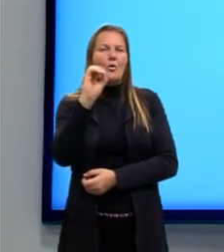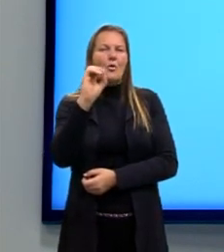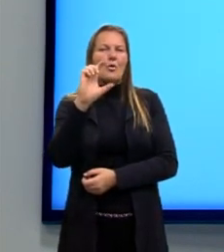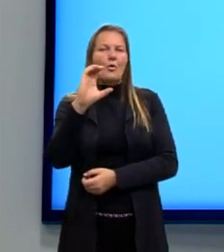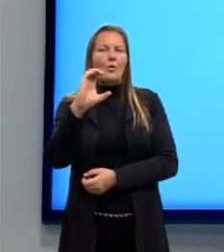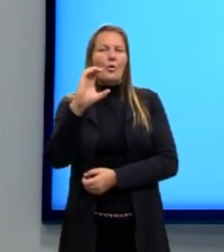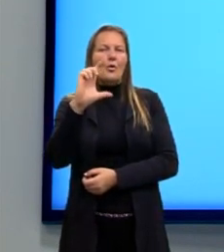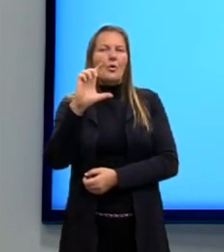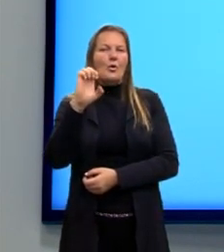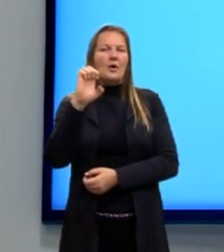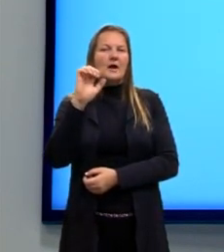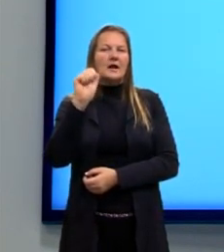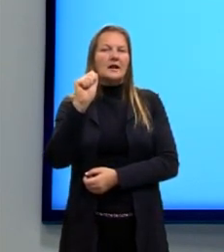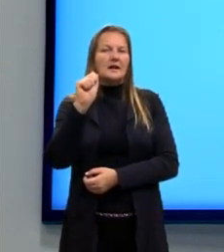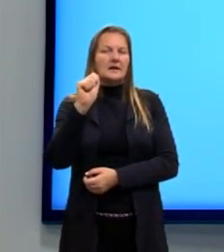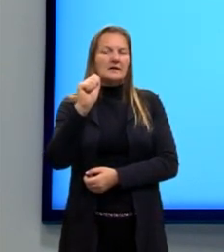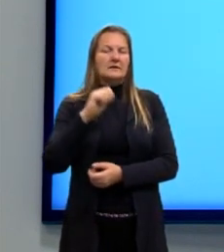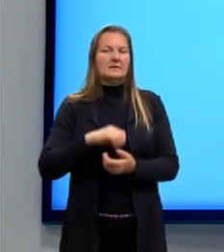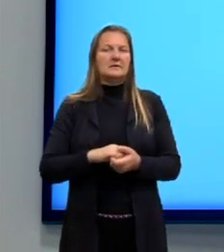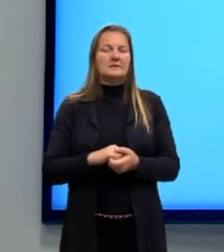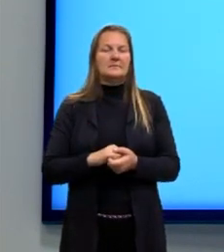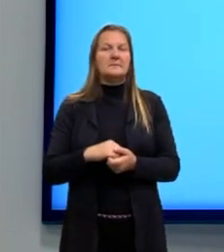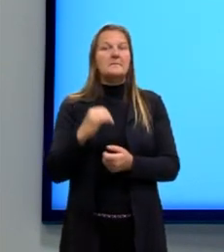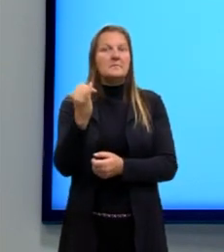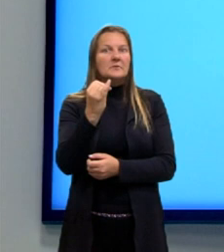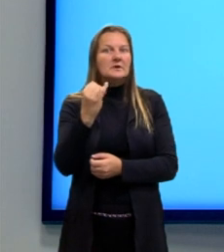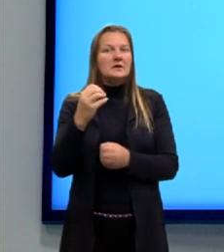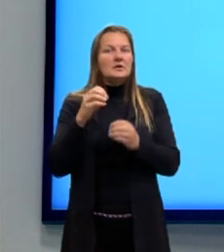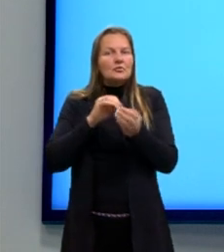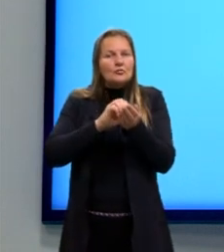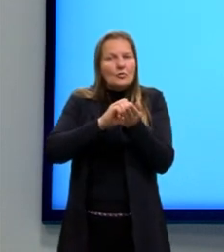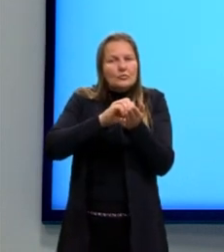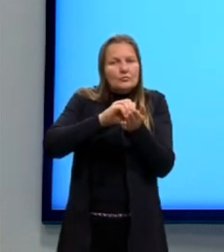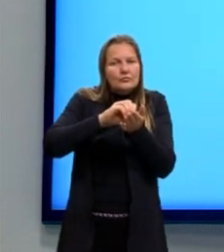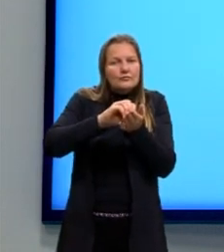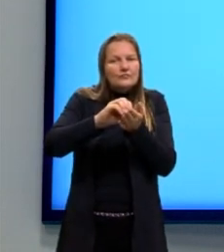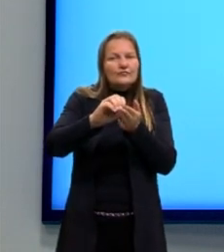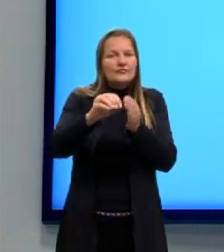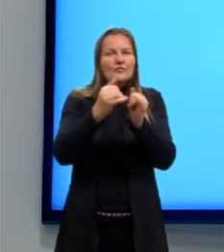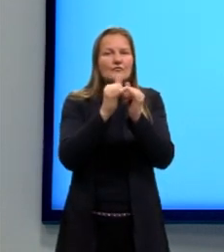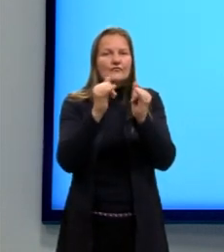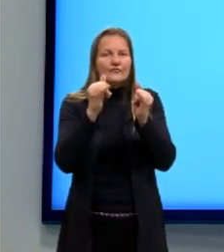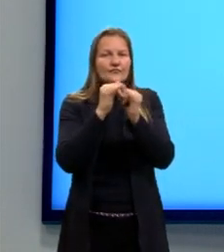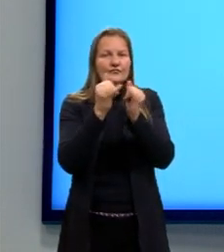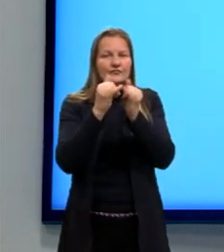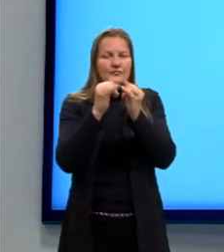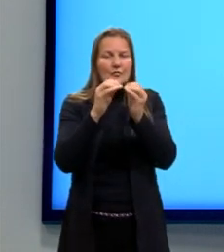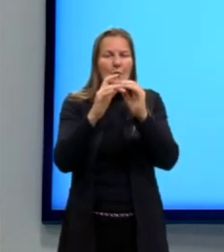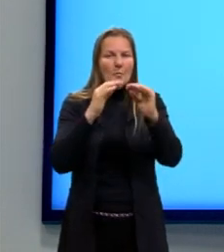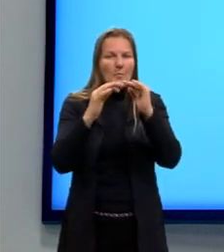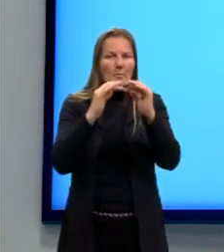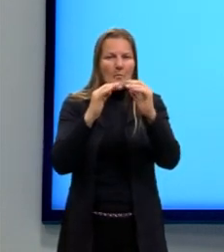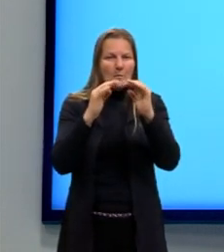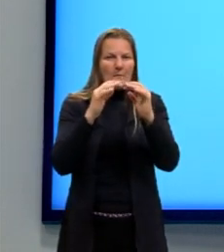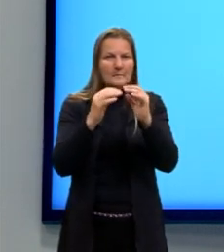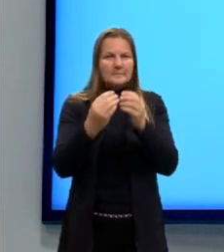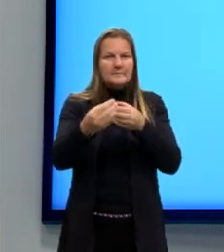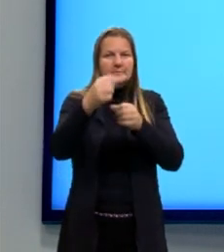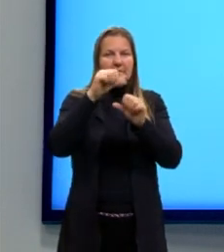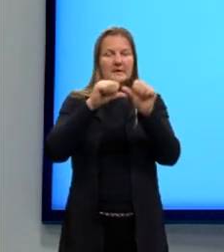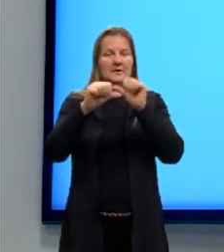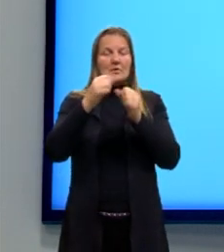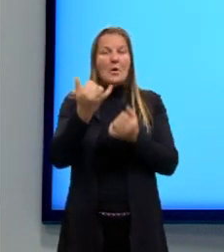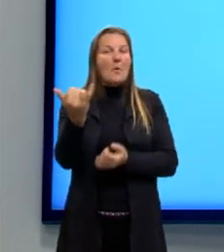então, por enviar o som, né? E transforma o estímulo dessas vibrações que ela recebe em uma